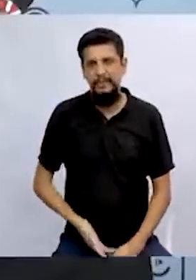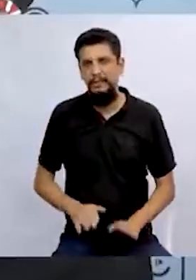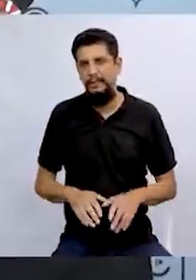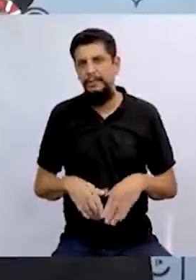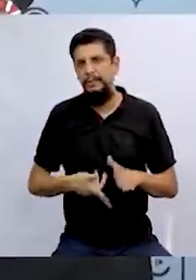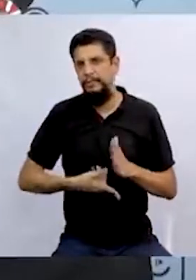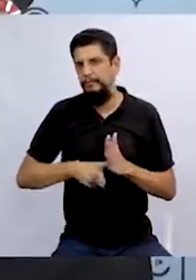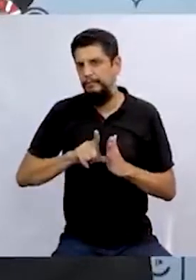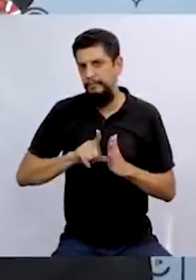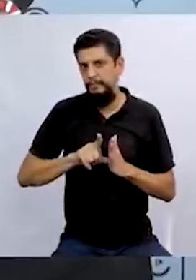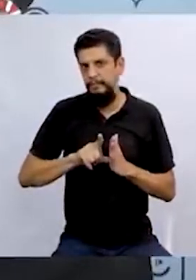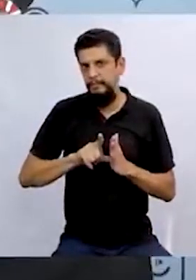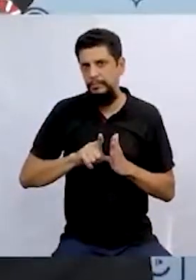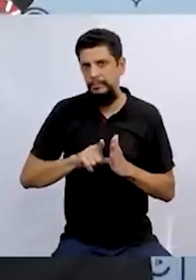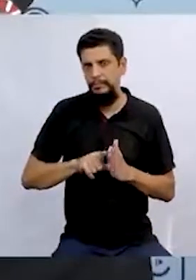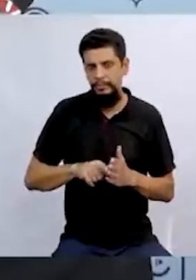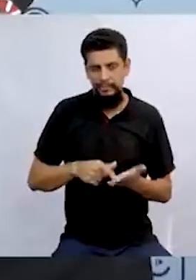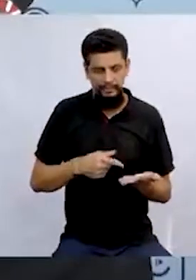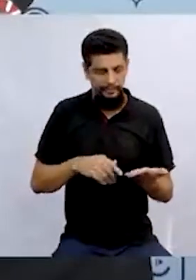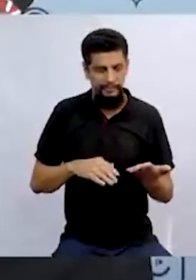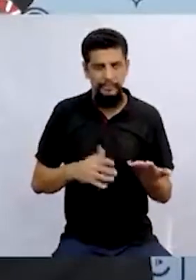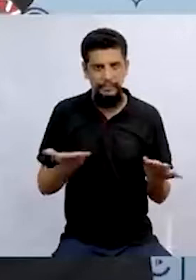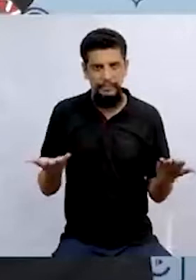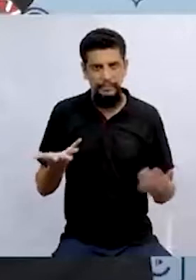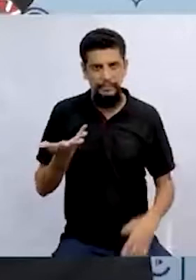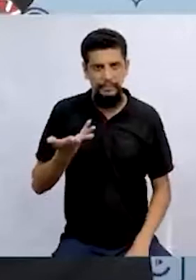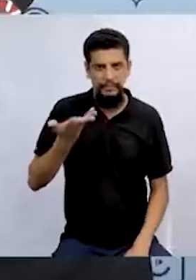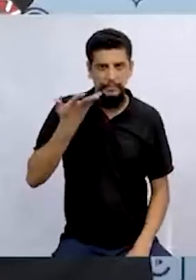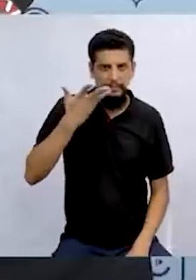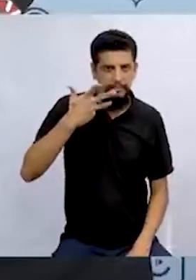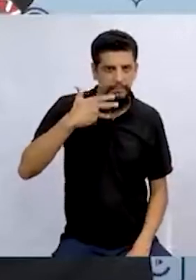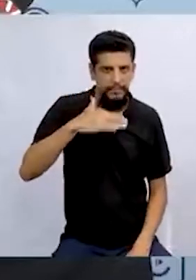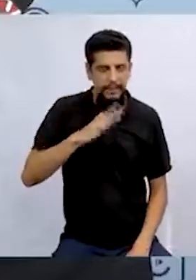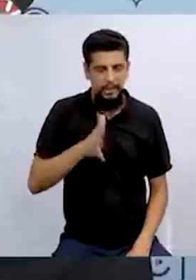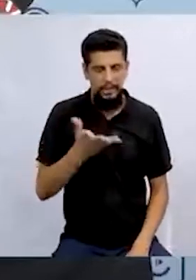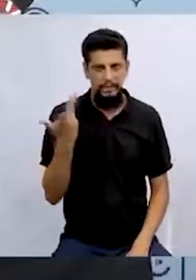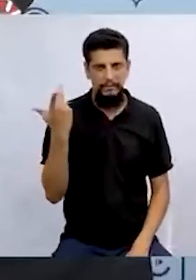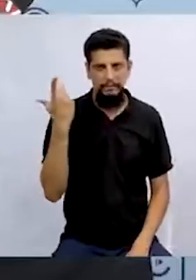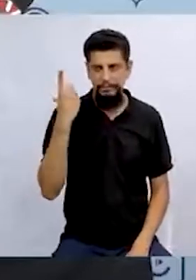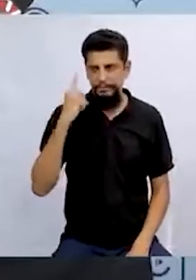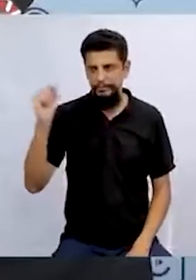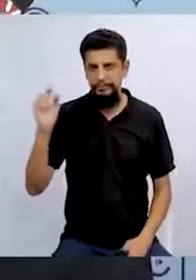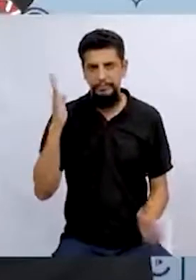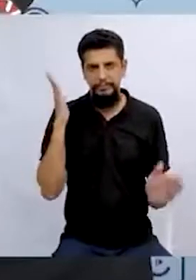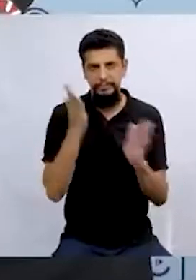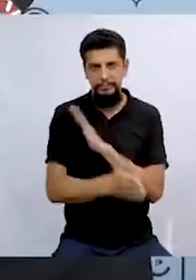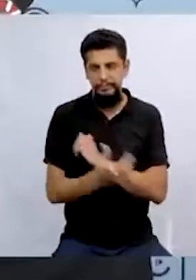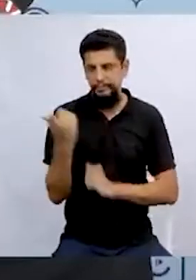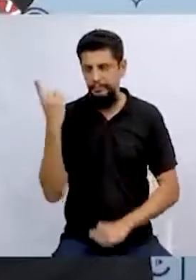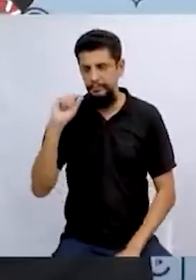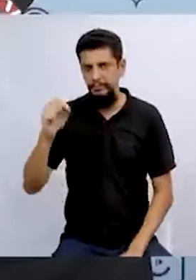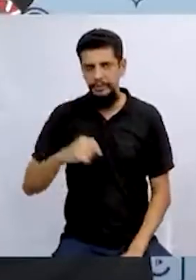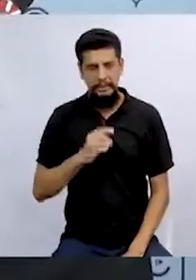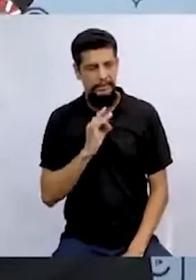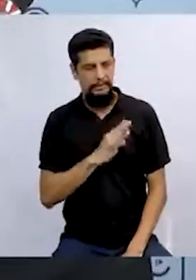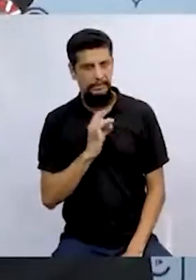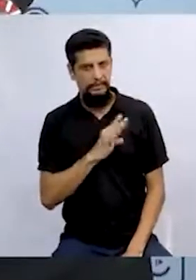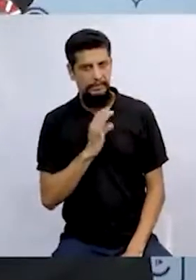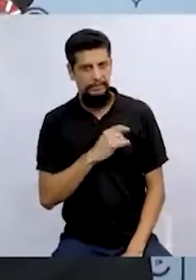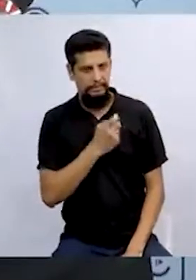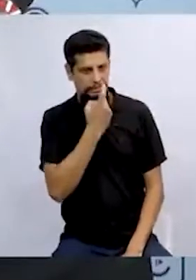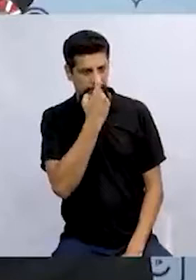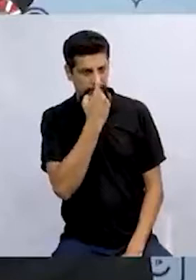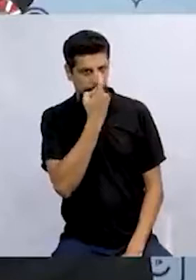Antes mesmo de ela se recuperar, as crianças já tinham saído correndo com medo de que a bruxa